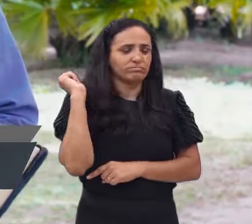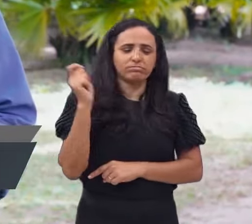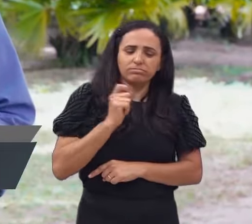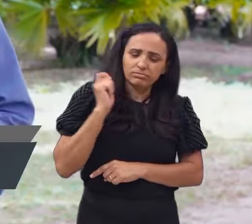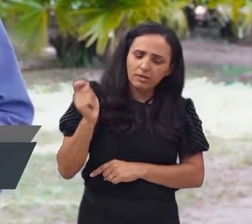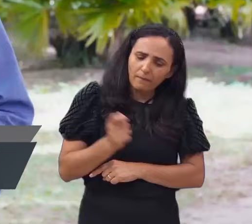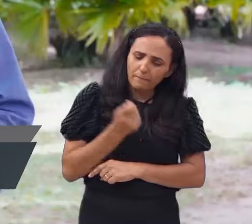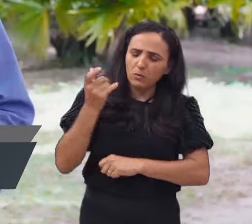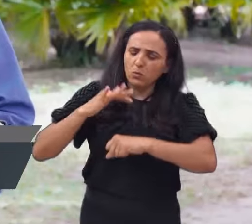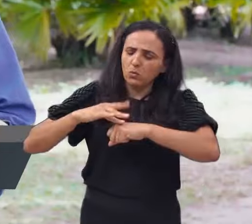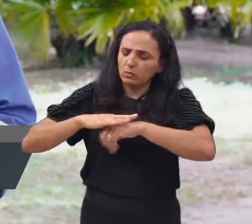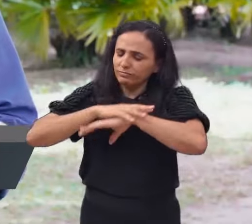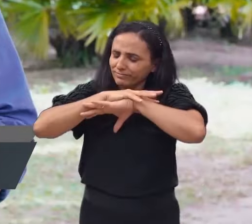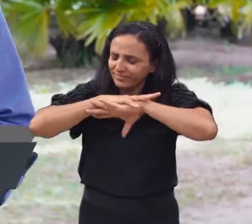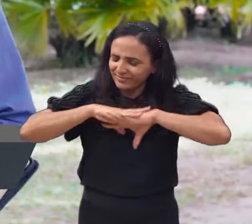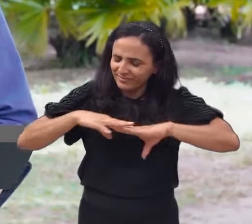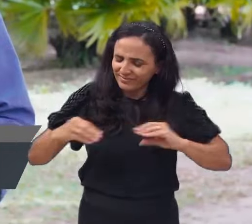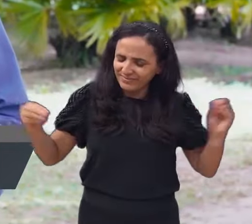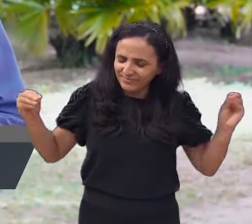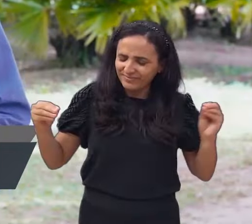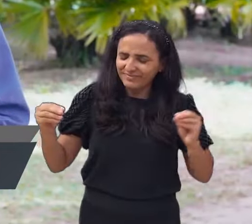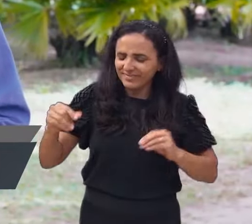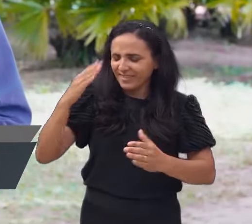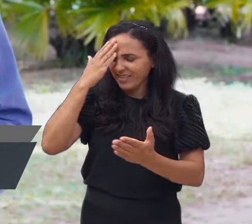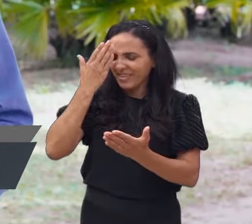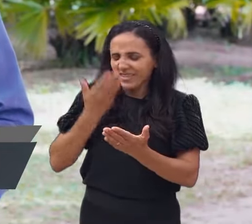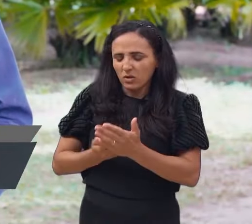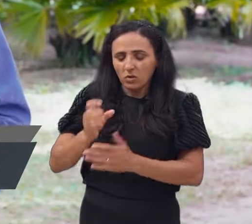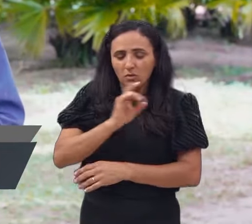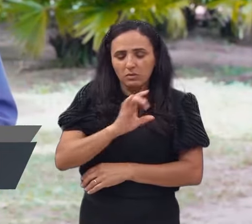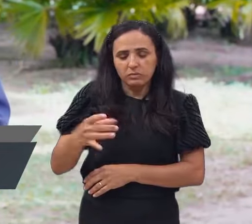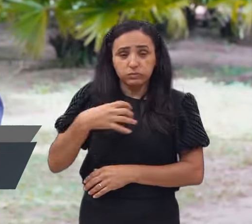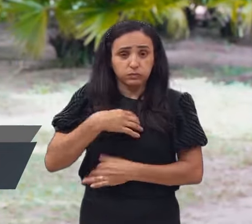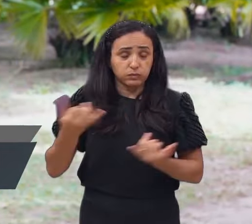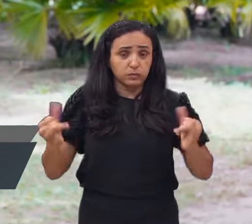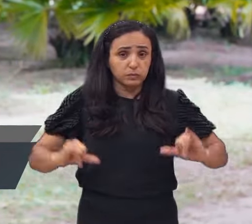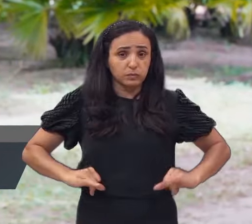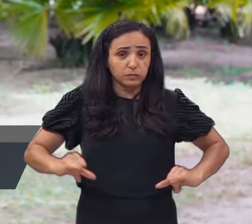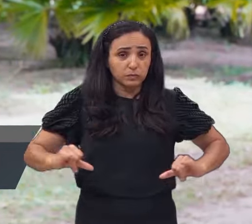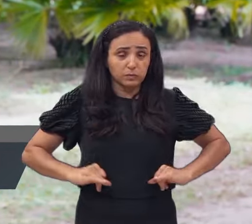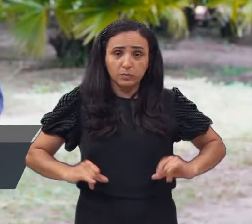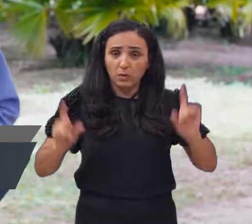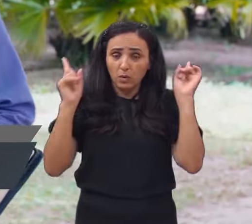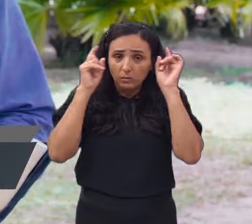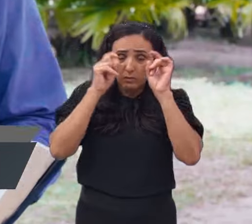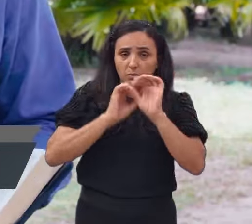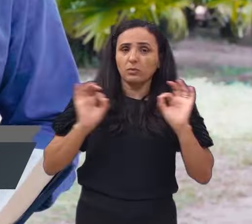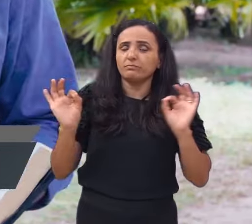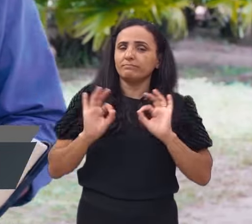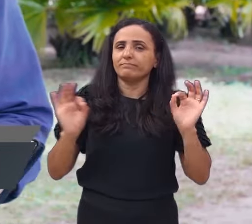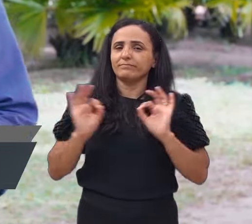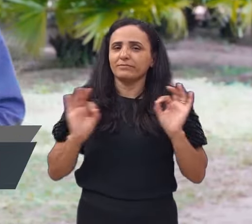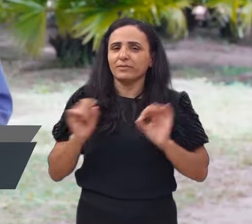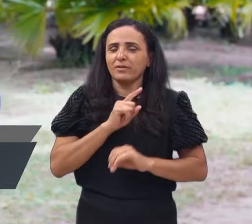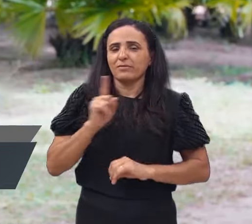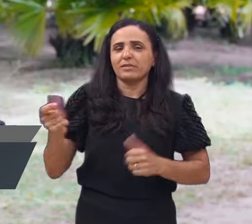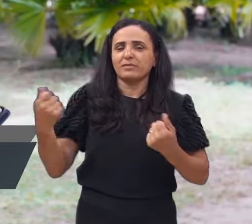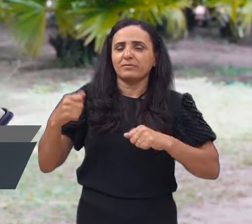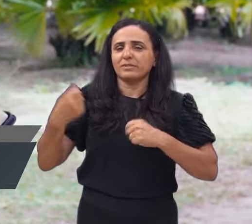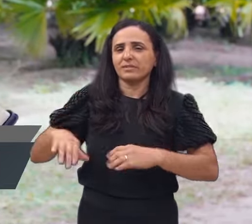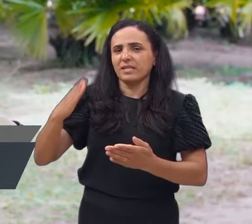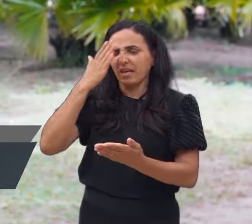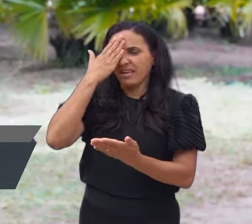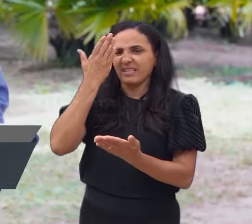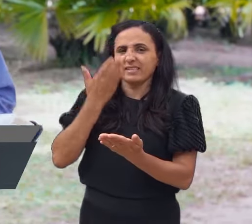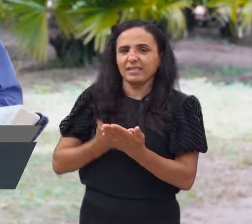demônios, em meu nome curarão os enfermos, em meu nome, se pegar alguma coisa mortífera, não lhes fará dano algum, em